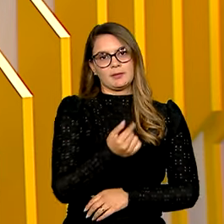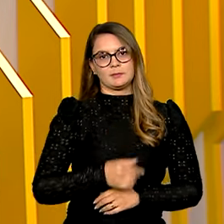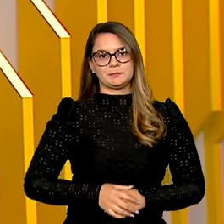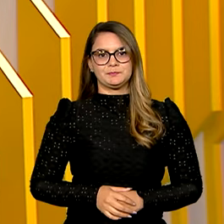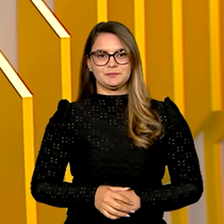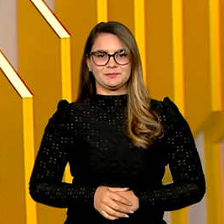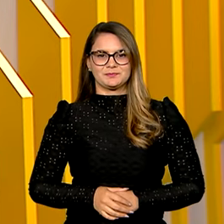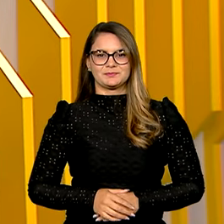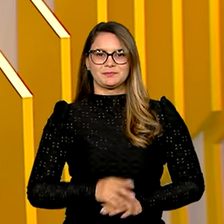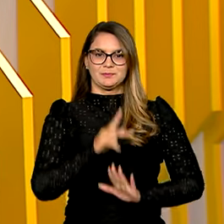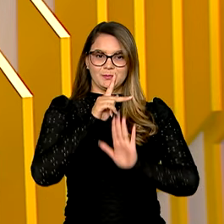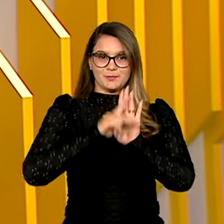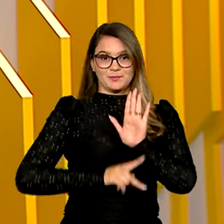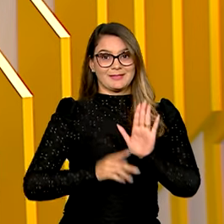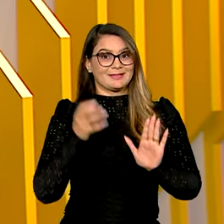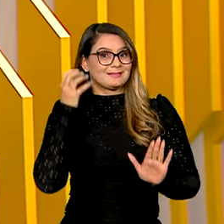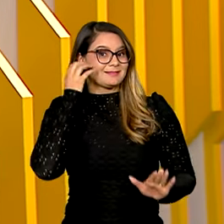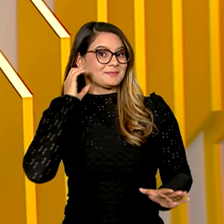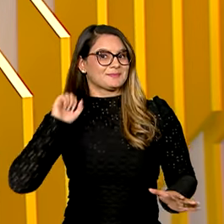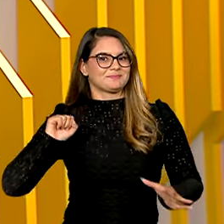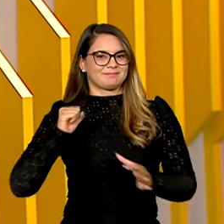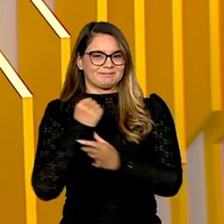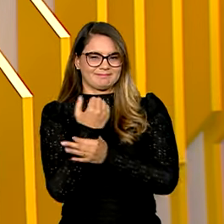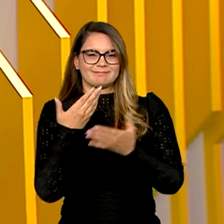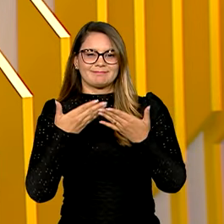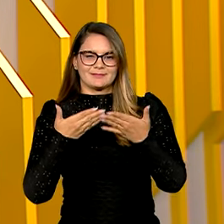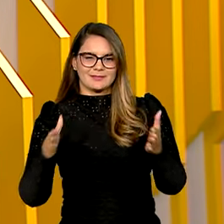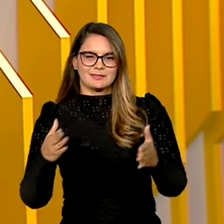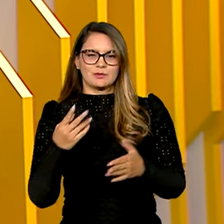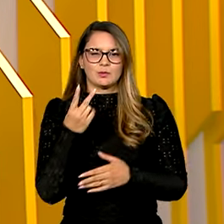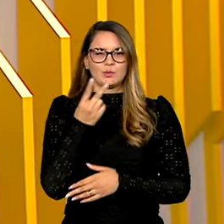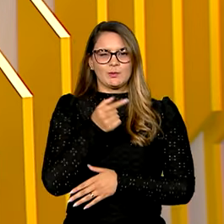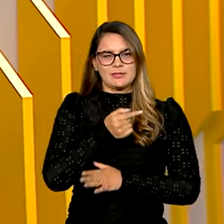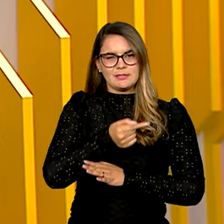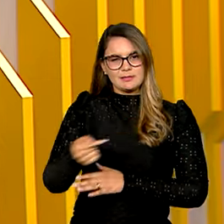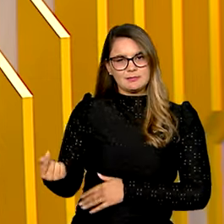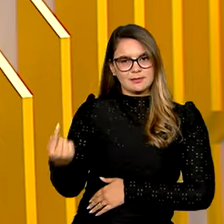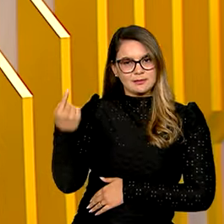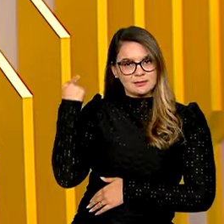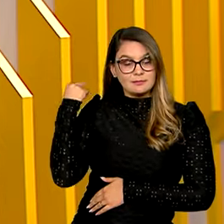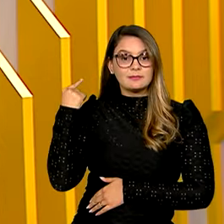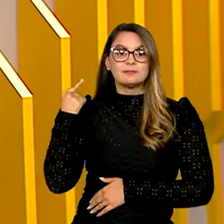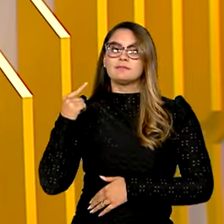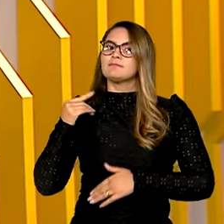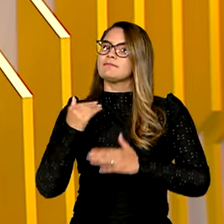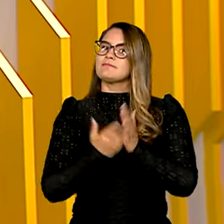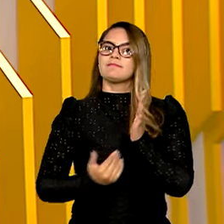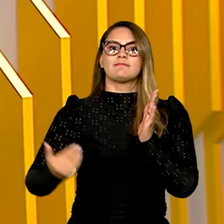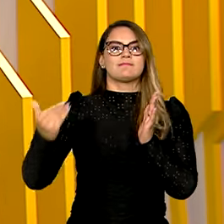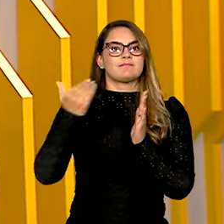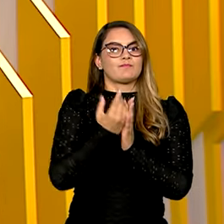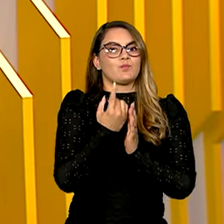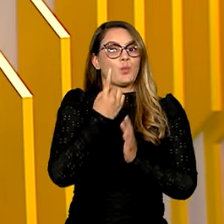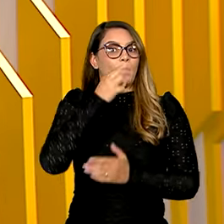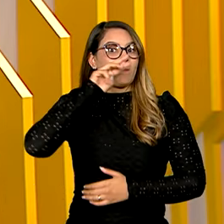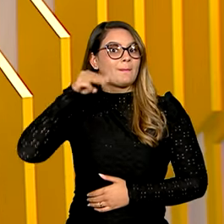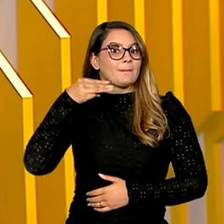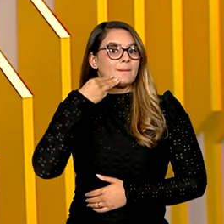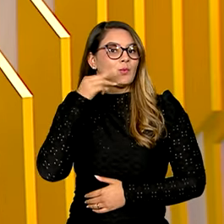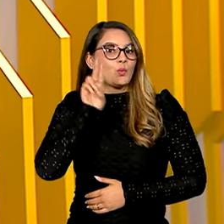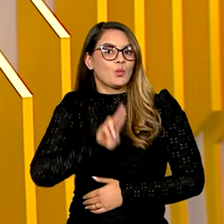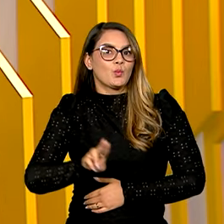E o projeto Celular Seguro, lançado há menos de duas semanas, ultrapassou um milhão de usuários